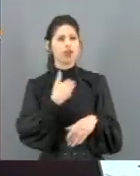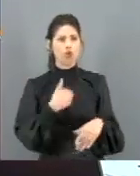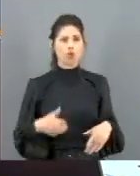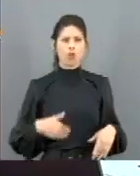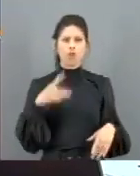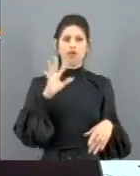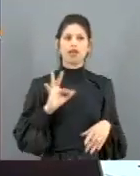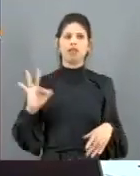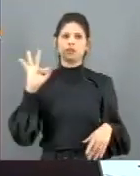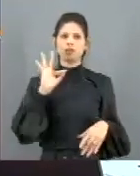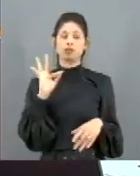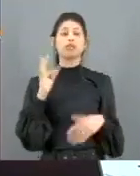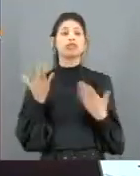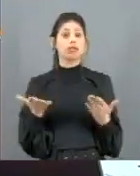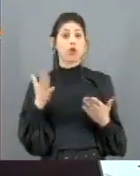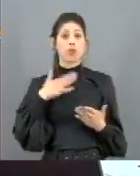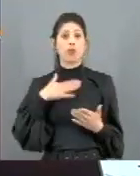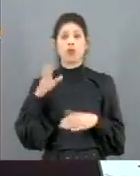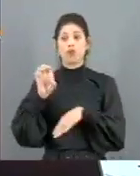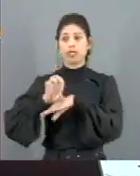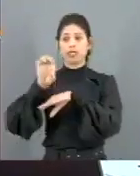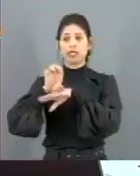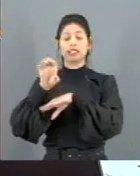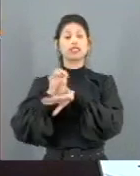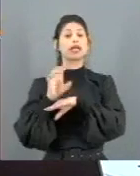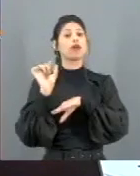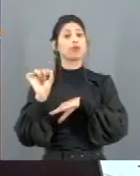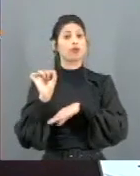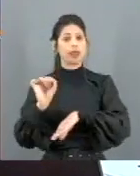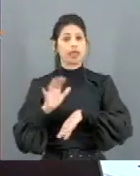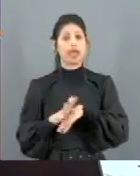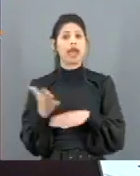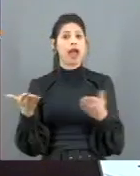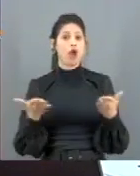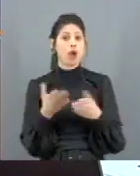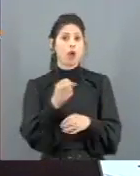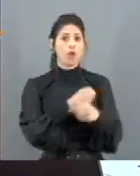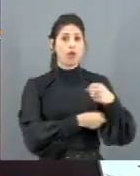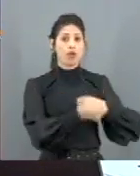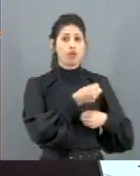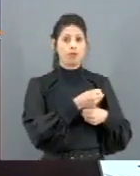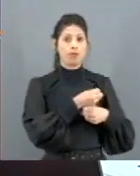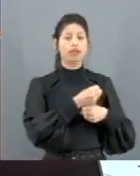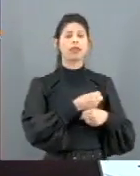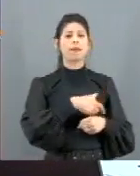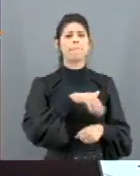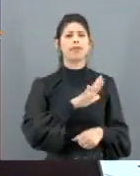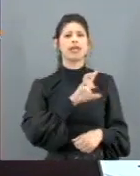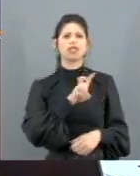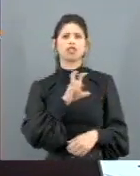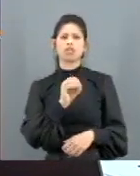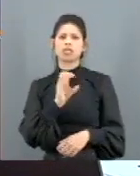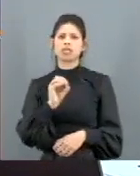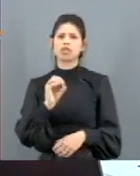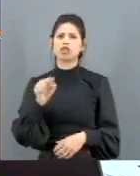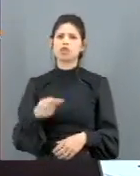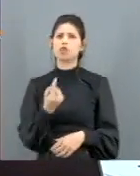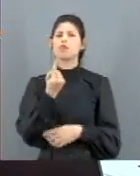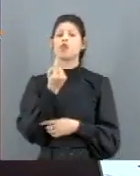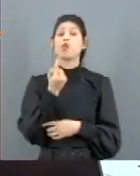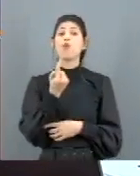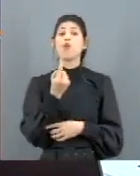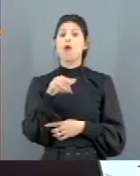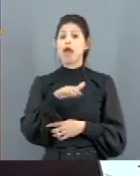devedores. Meu estado, por exemplo, iria empregar o ano passado mais de 500 milhões em obras